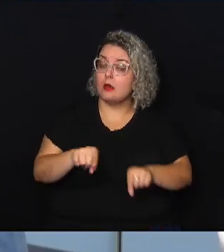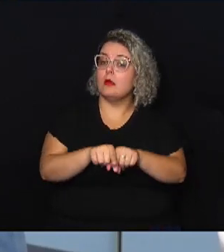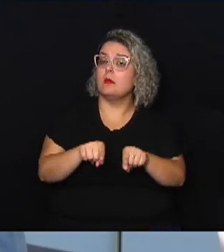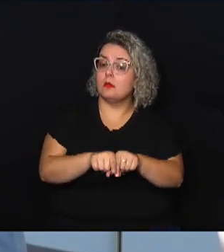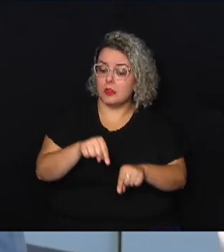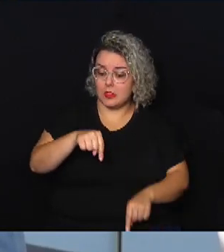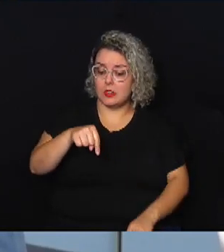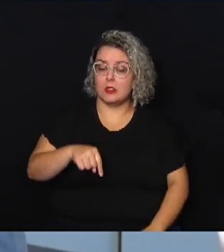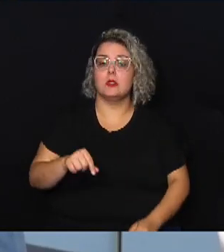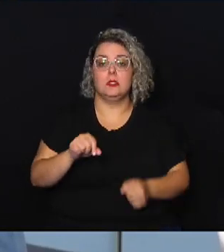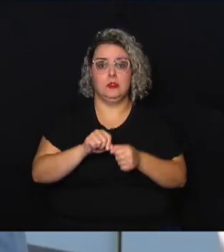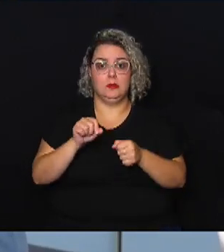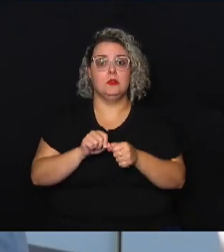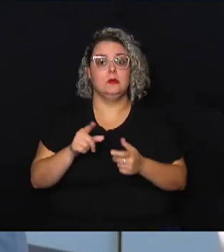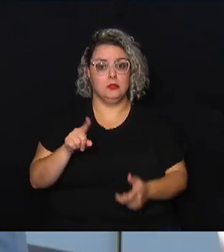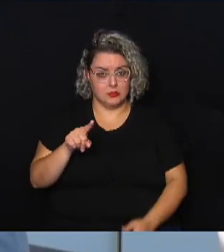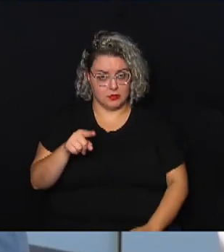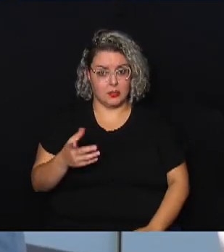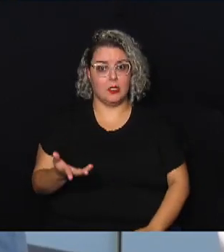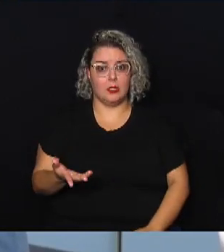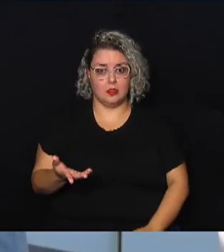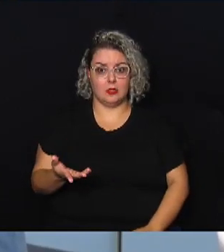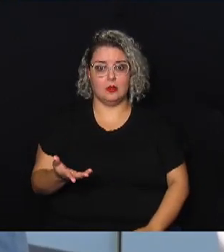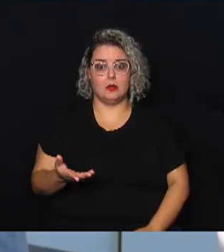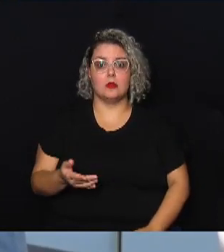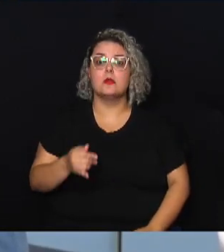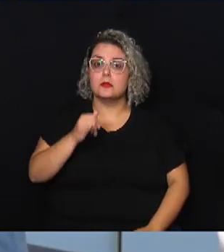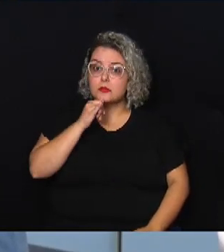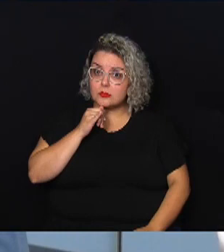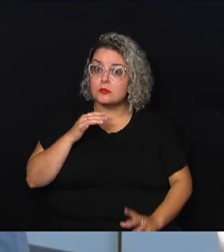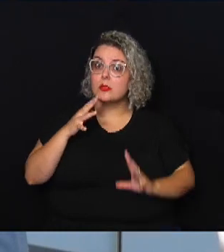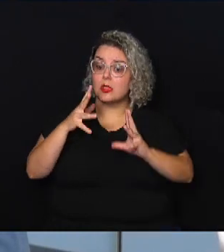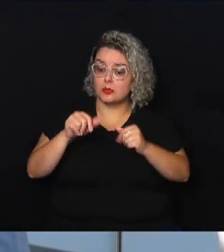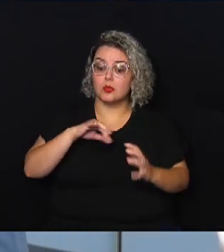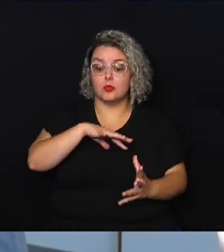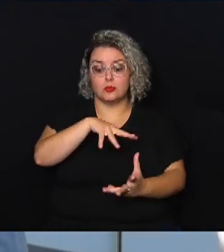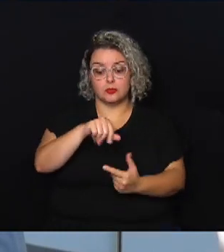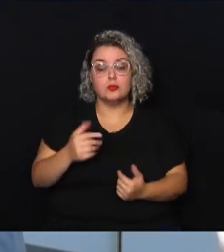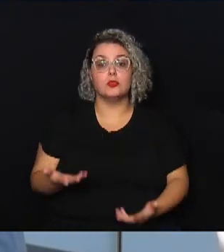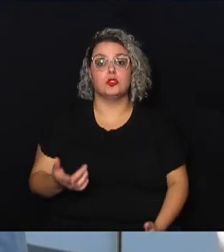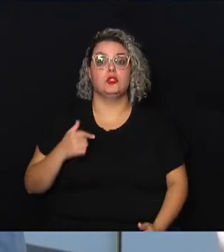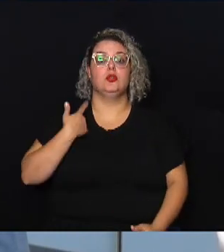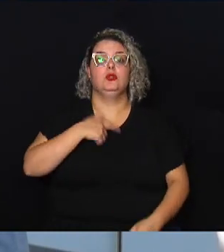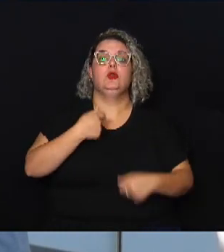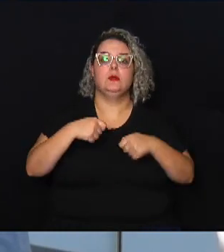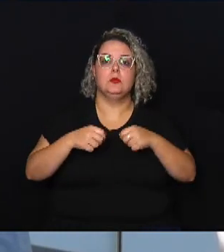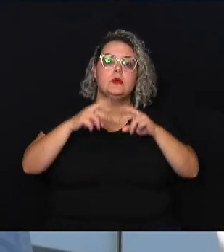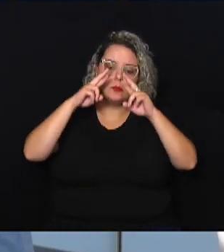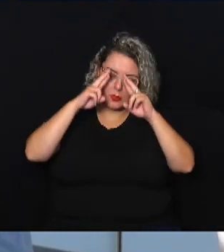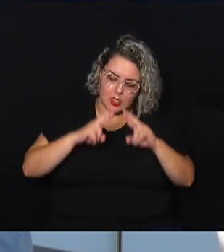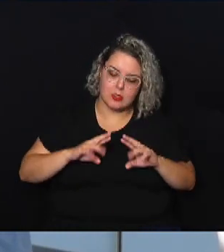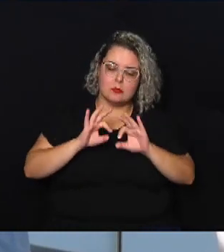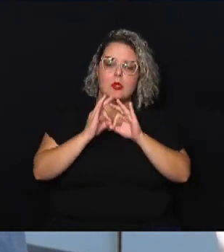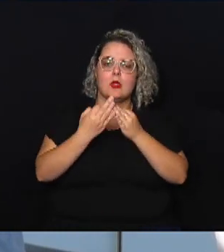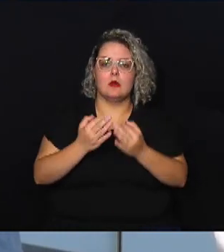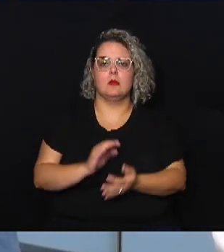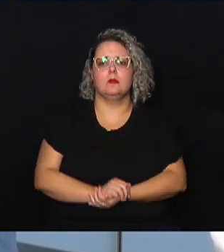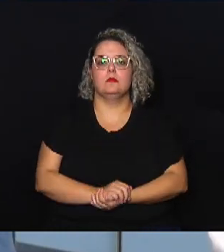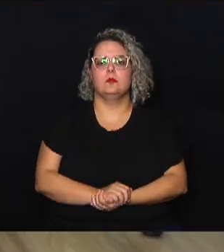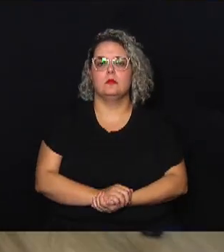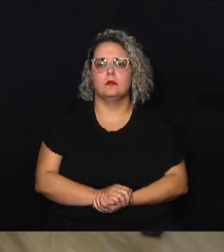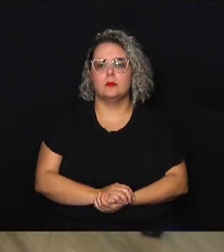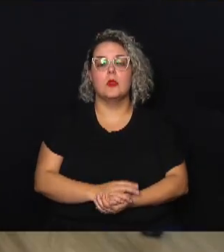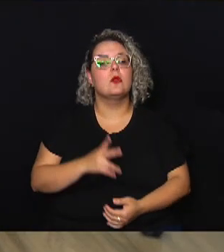fazendo está fazendo isso sirva de exemplo para o mundo porque nós precisamos respeitar as famílias Criador